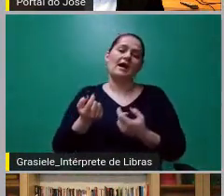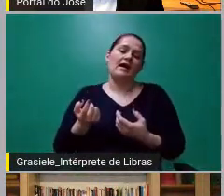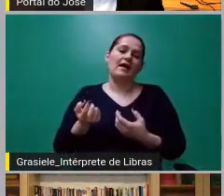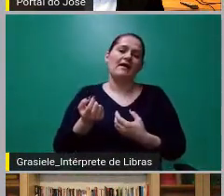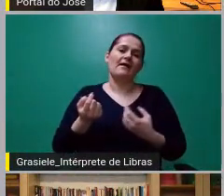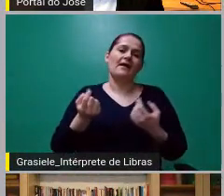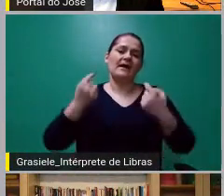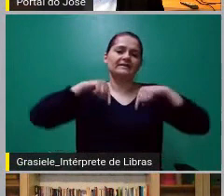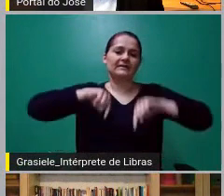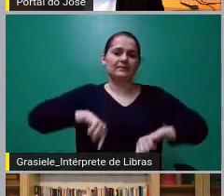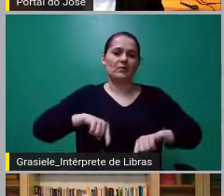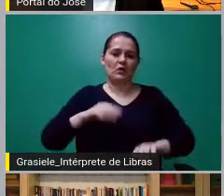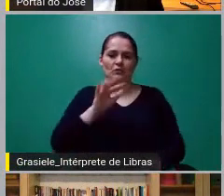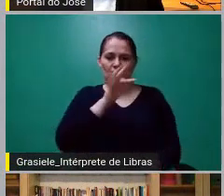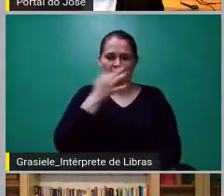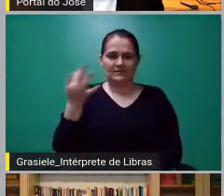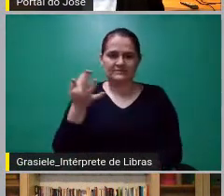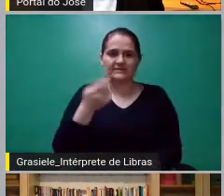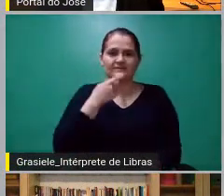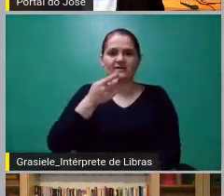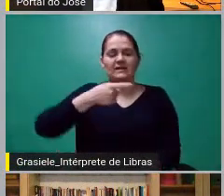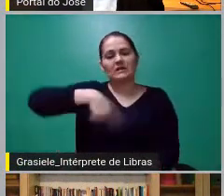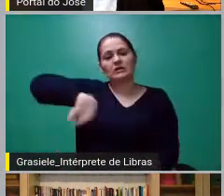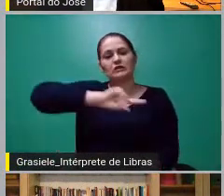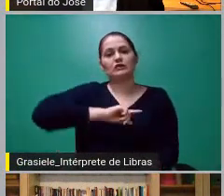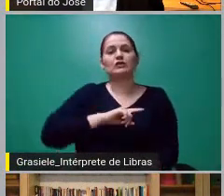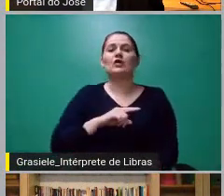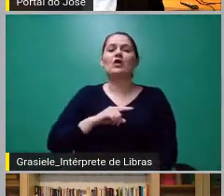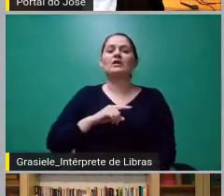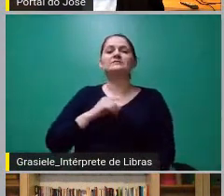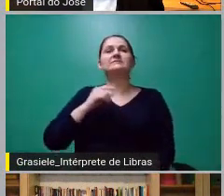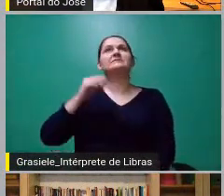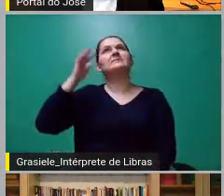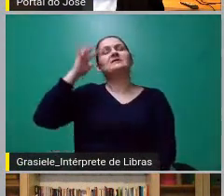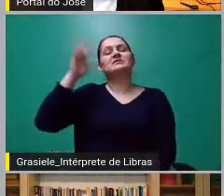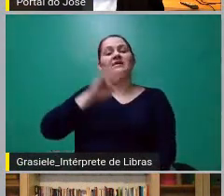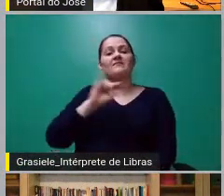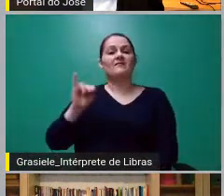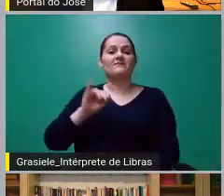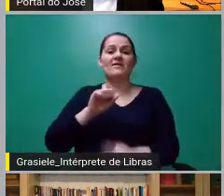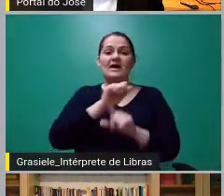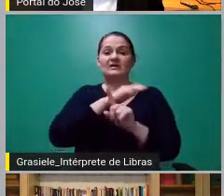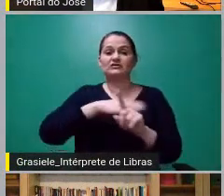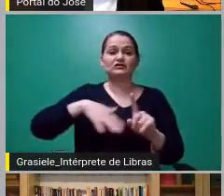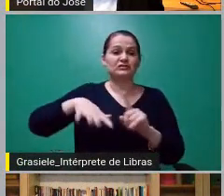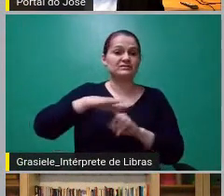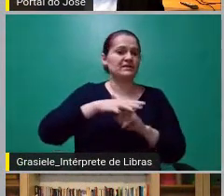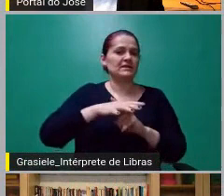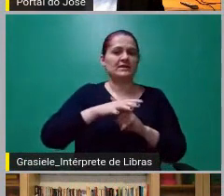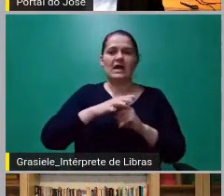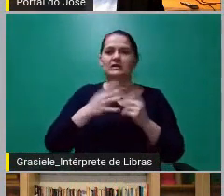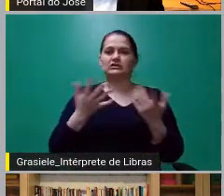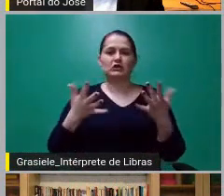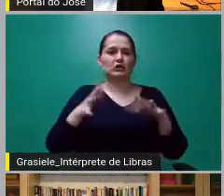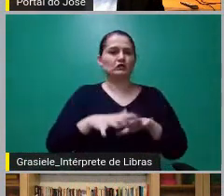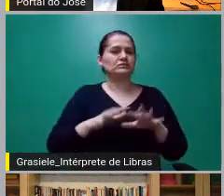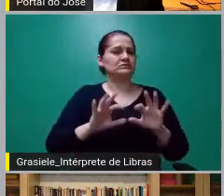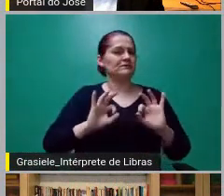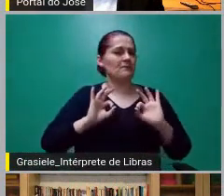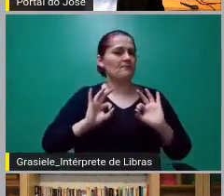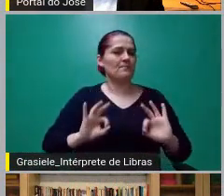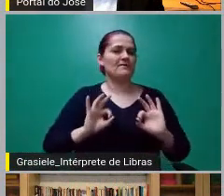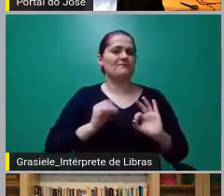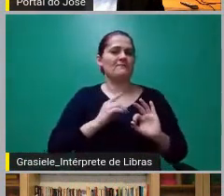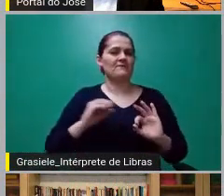aí a perspectiva de uma nosfera, de uma sociedade inclusive perfeita, porque o acaboço tecnológico já nos dava a condição, inclusive, de ter uma democracia